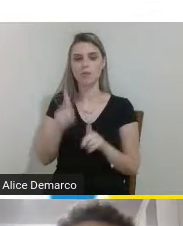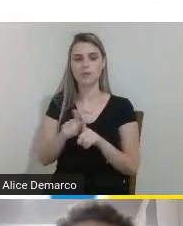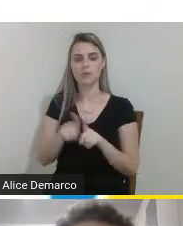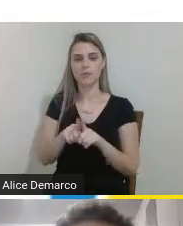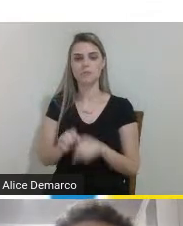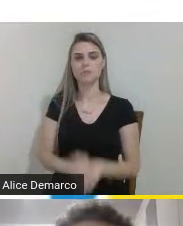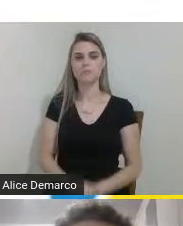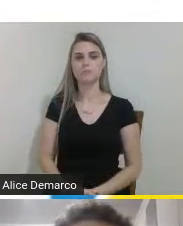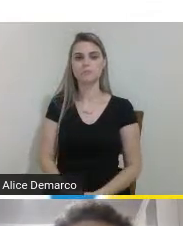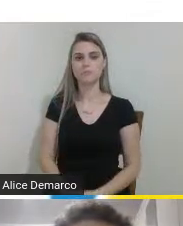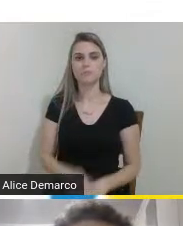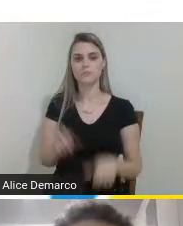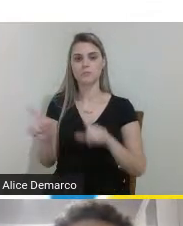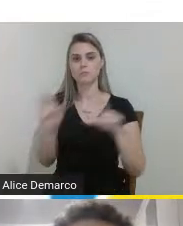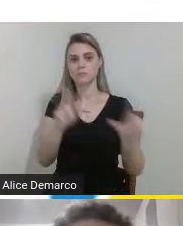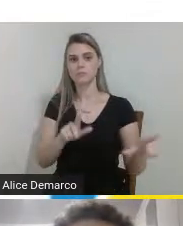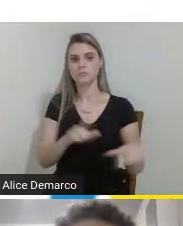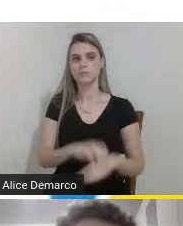próximo